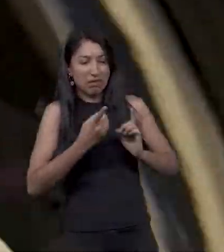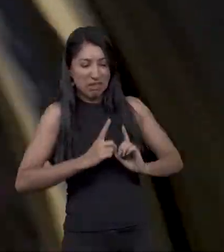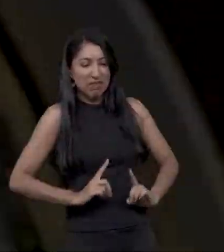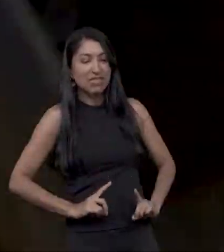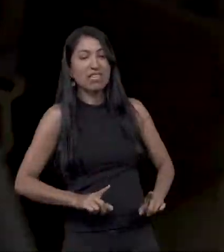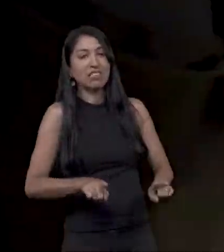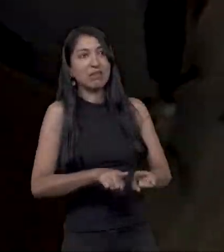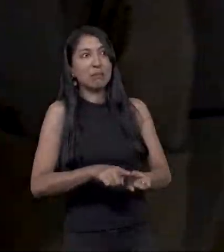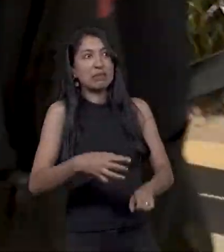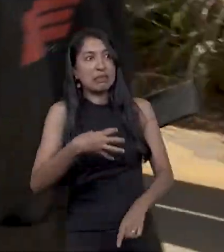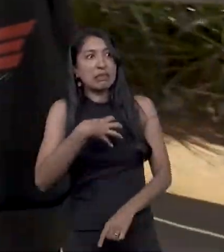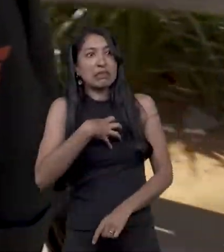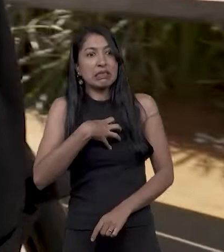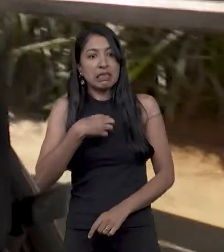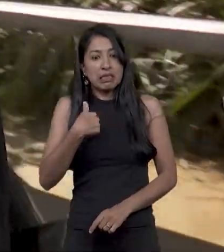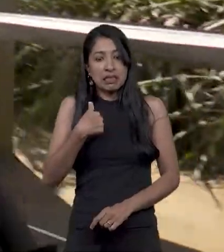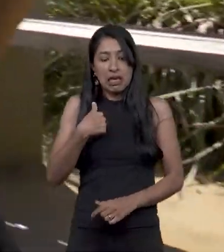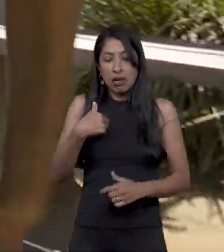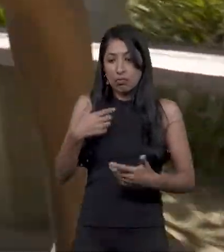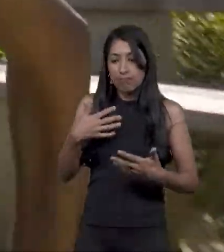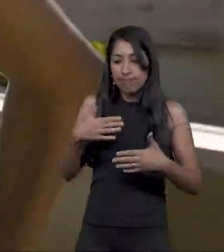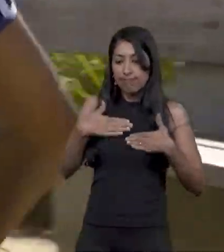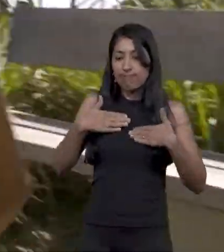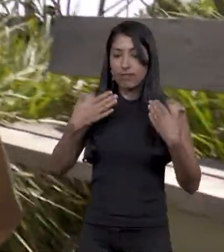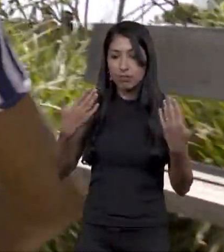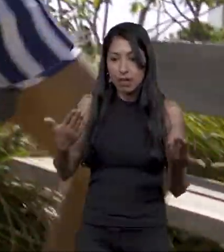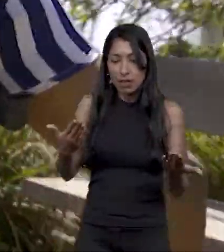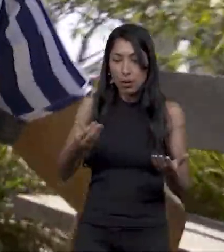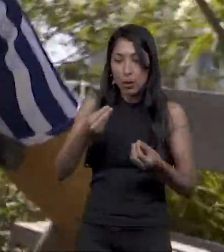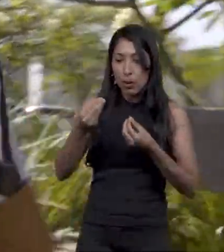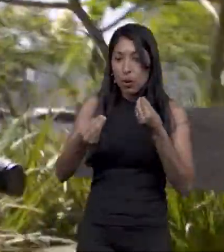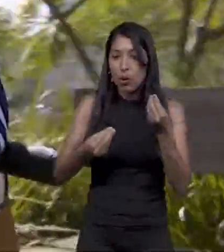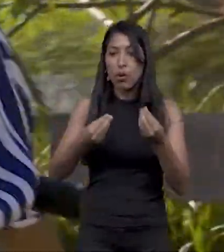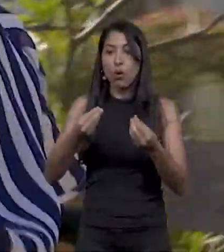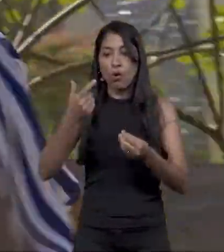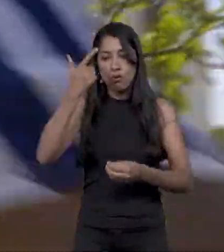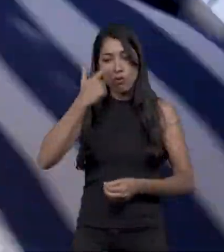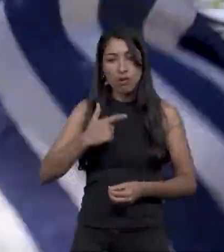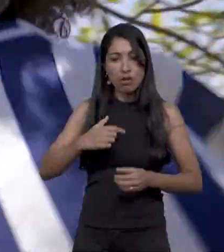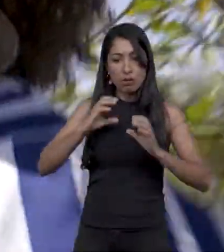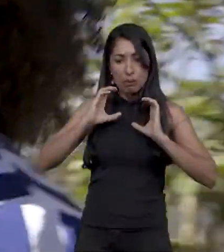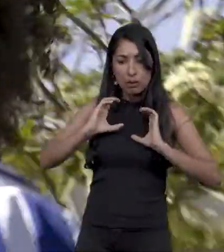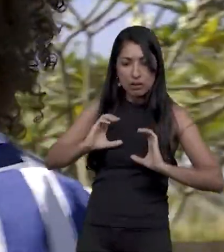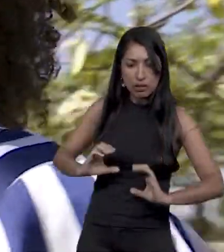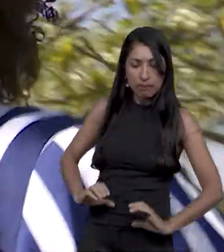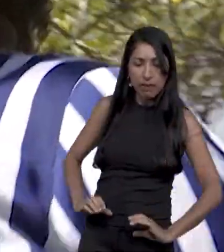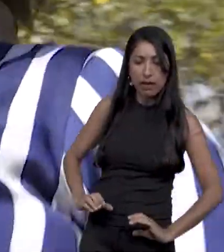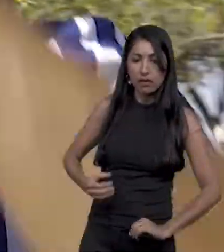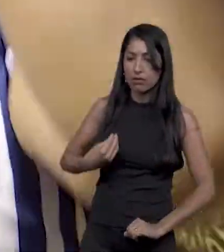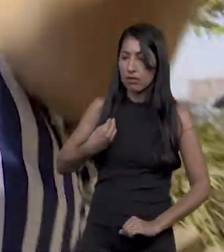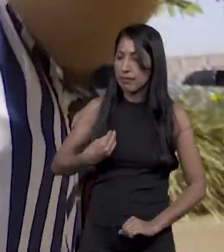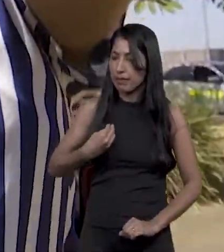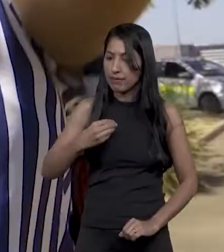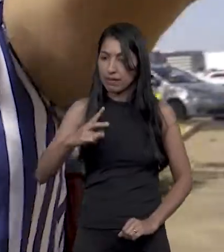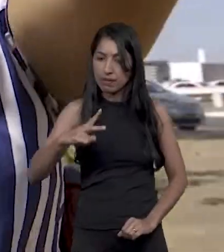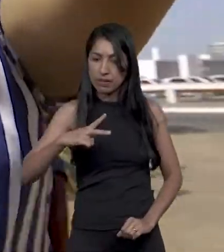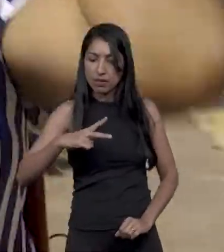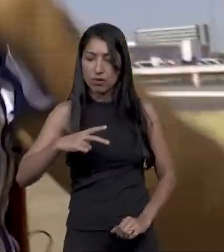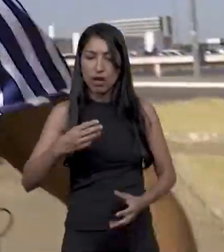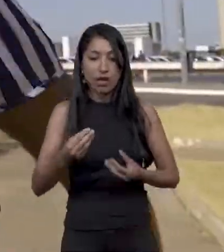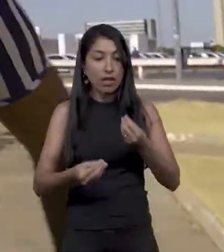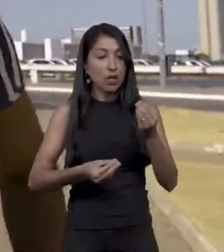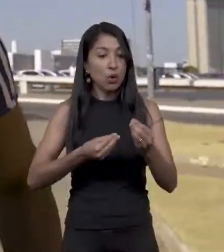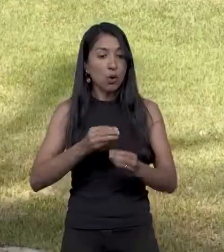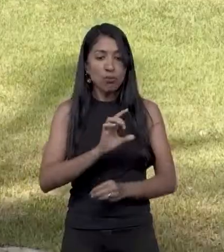muito, né? E me fez ter a curiosidade de saber, para a minha vida pessoal, como eu ia me comportar depois da deficiência, como essas